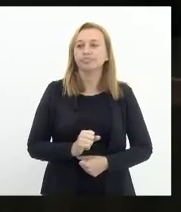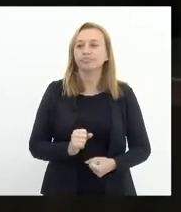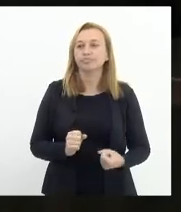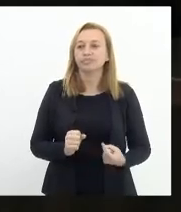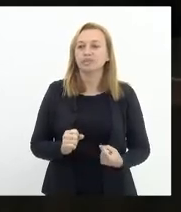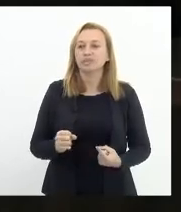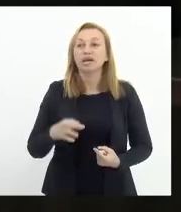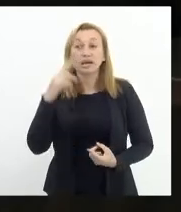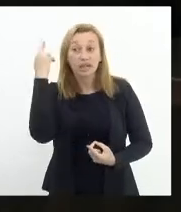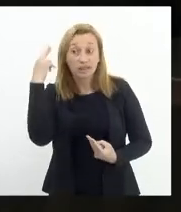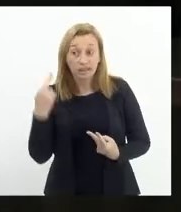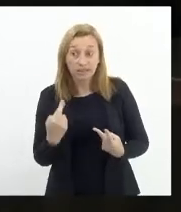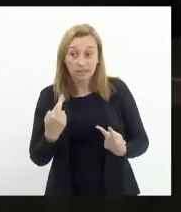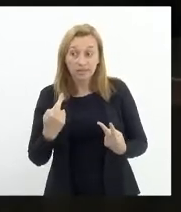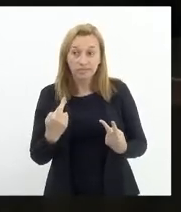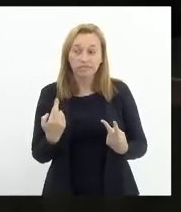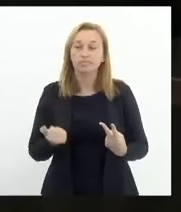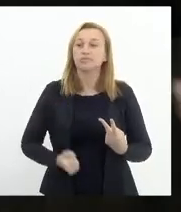Renata,